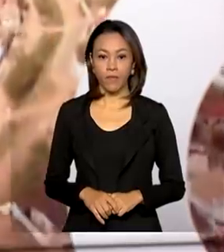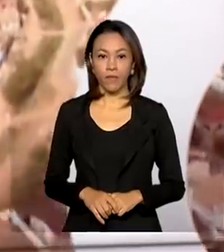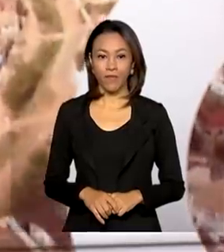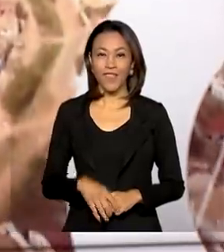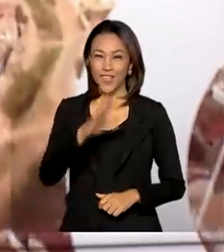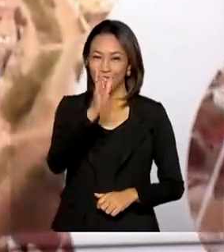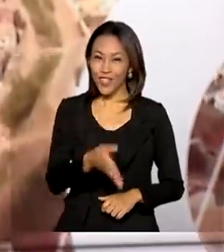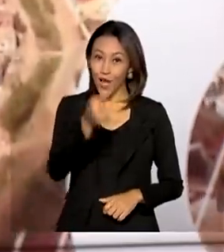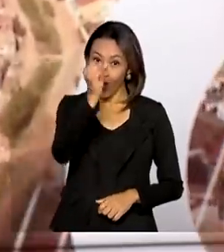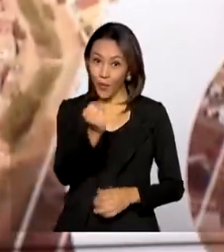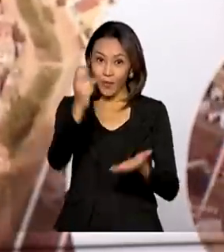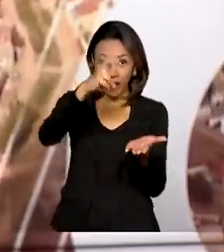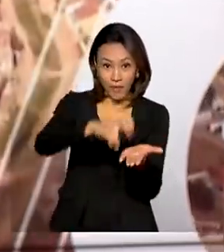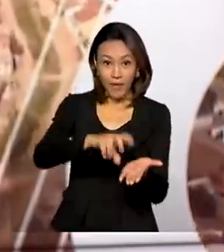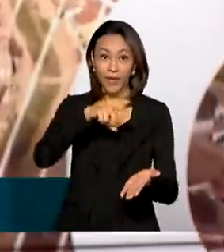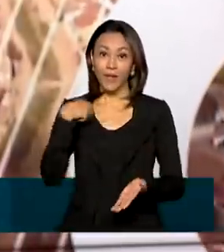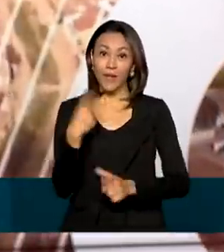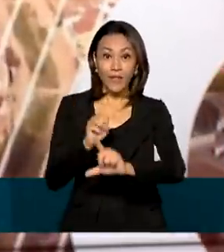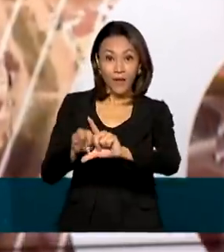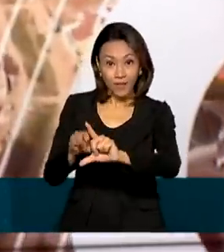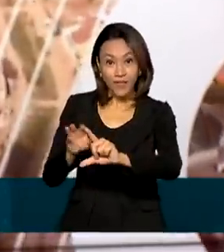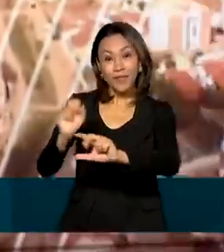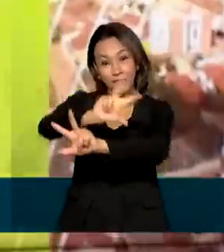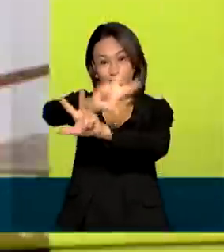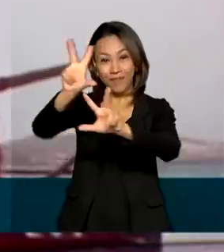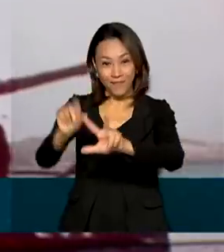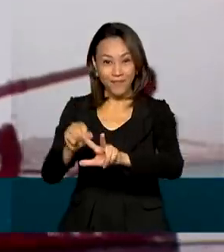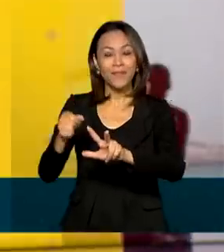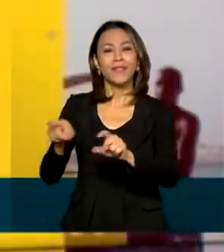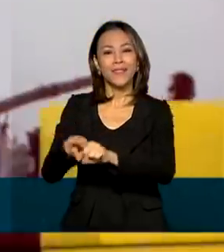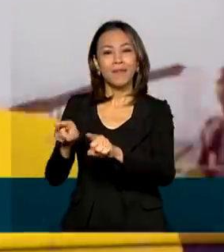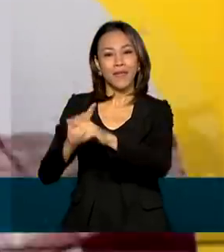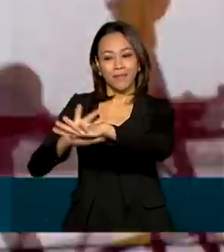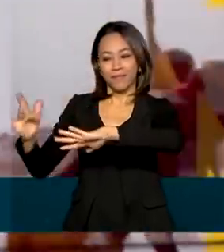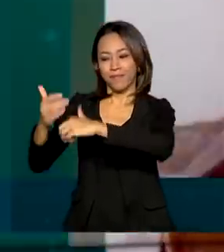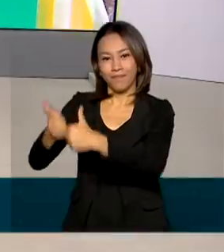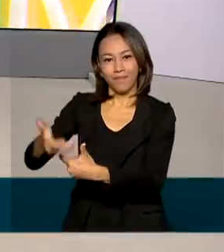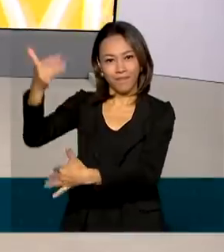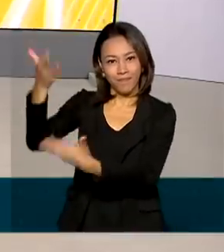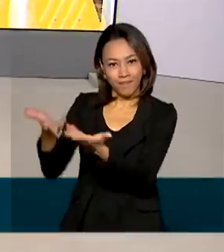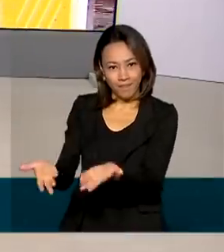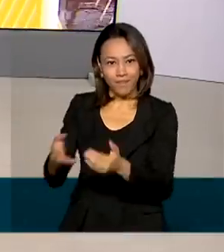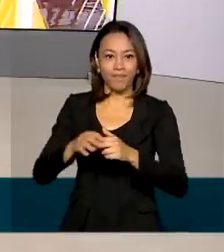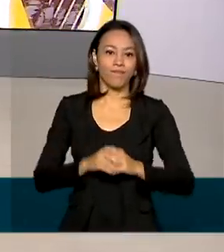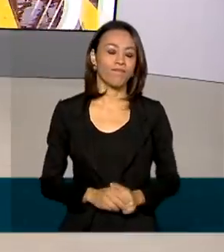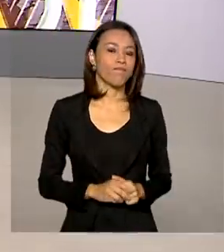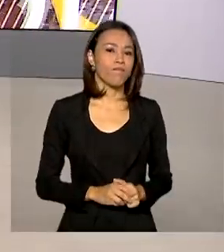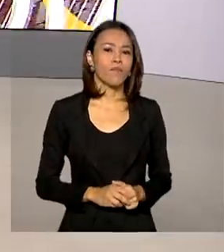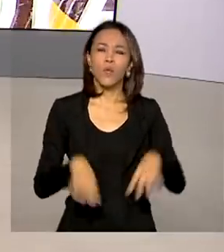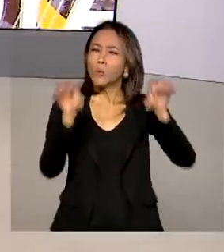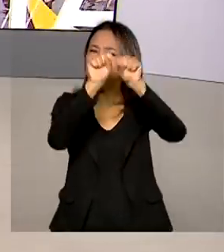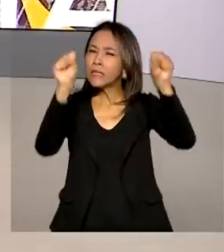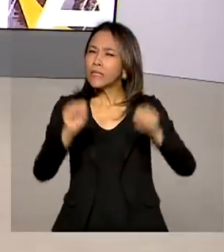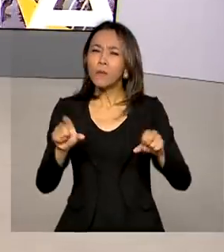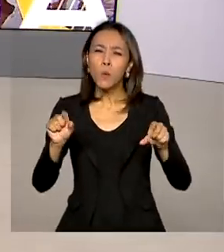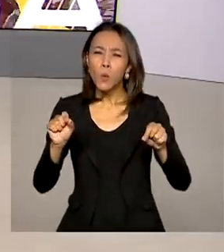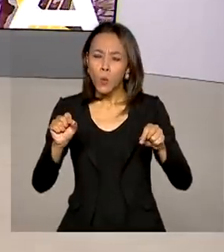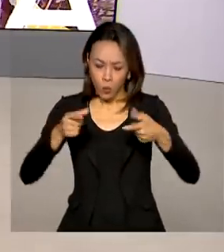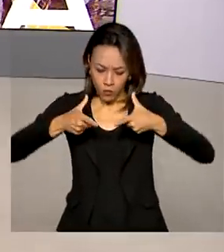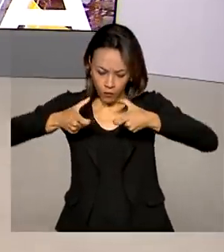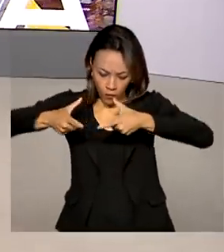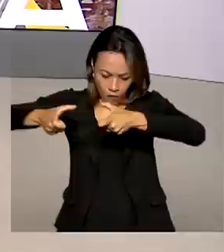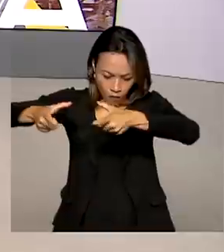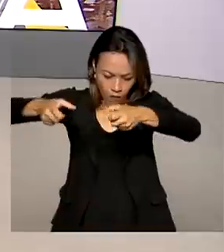São 8 horas da manhã e estamos ao vivo pela TV Brasil e redes sociais. Um sistema de monitoramento por